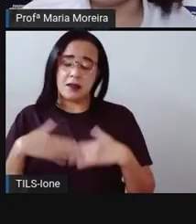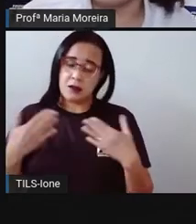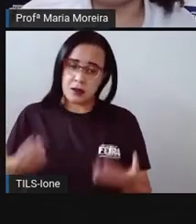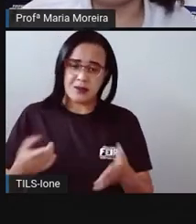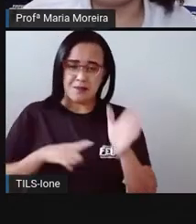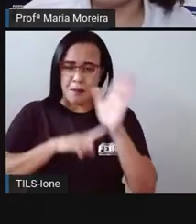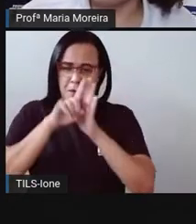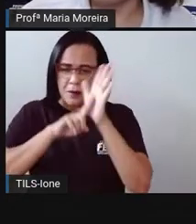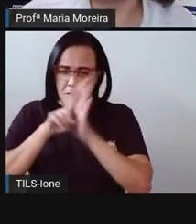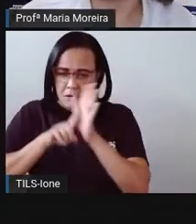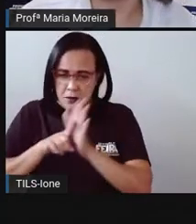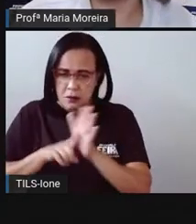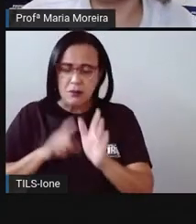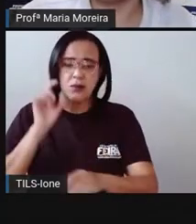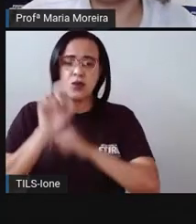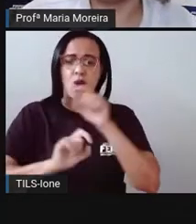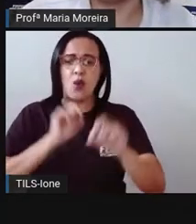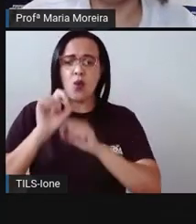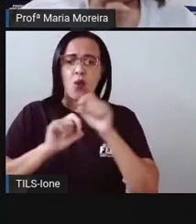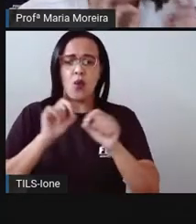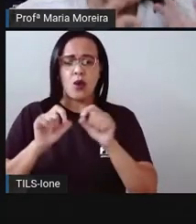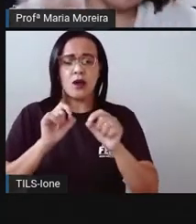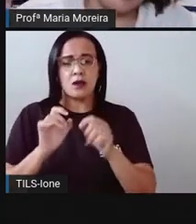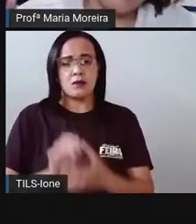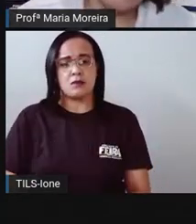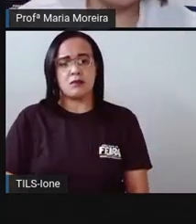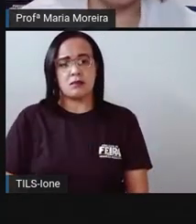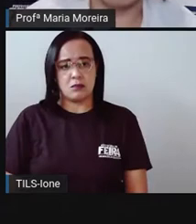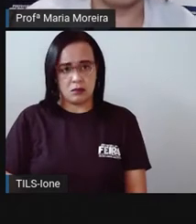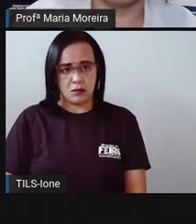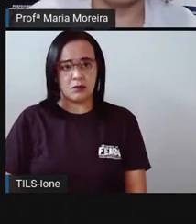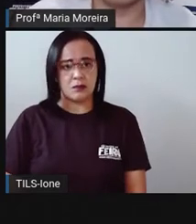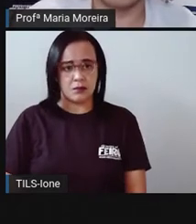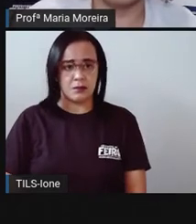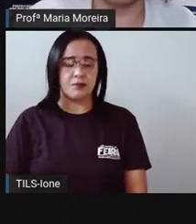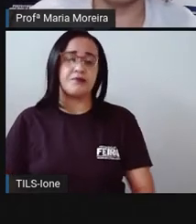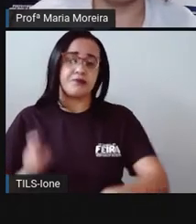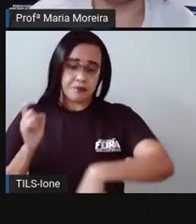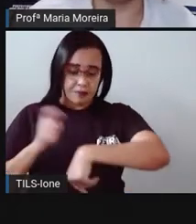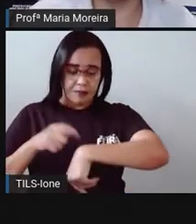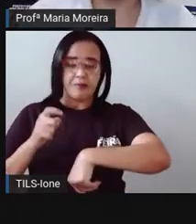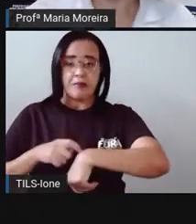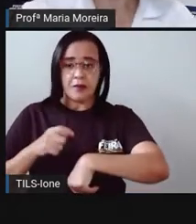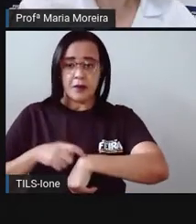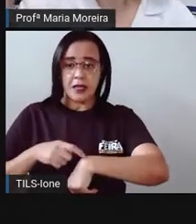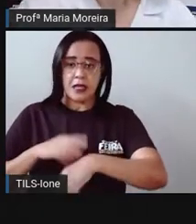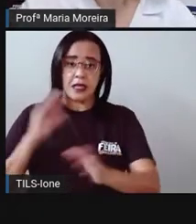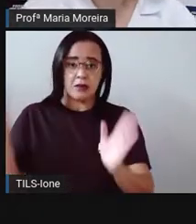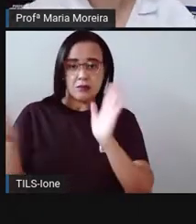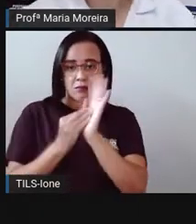se a colocar lá no Google, o Google, nosso amigo, tempo, vai aparecer várias coisas, né?